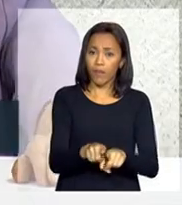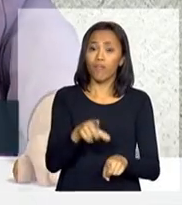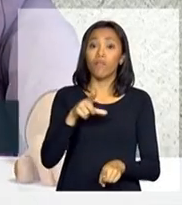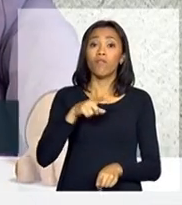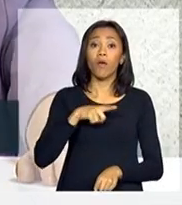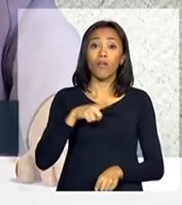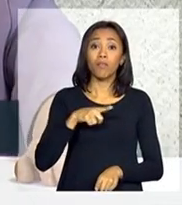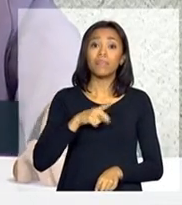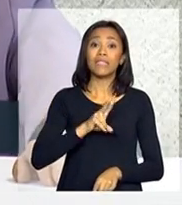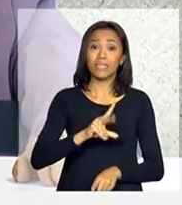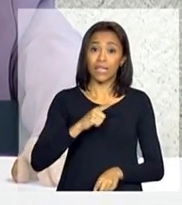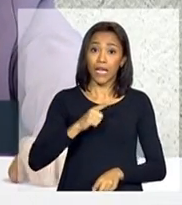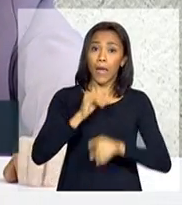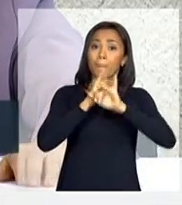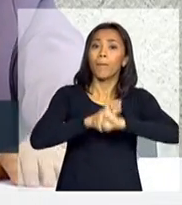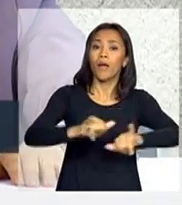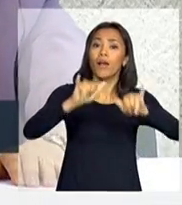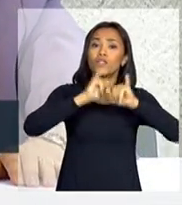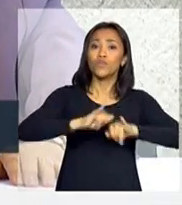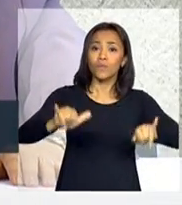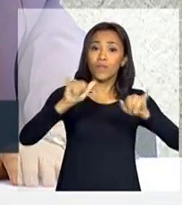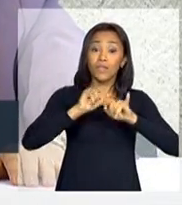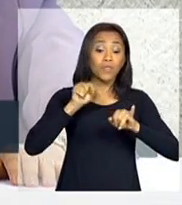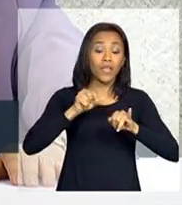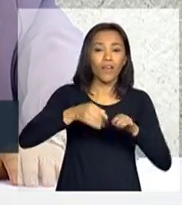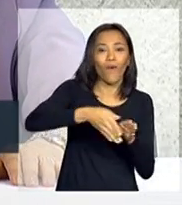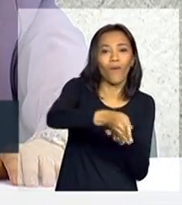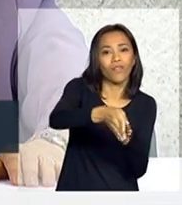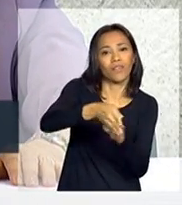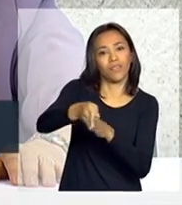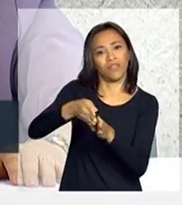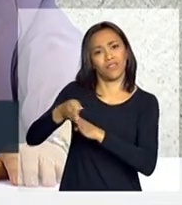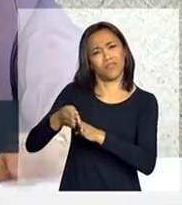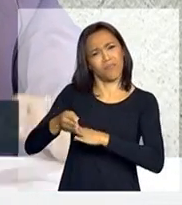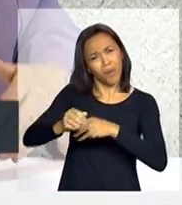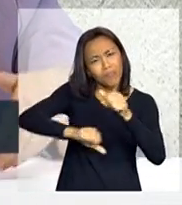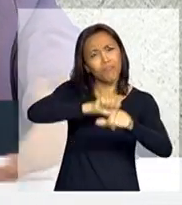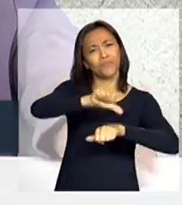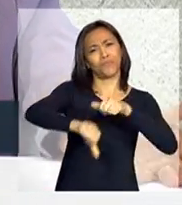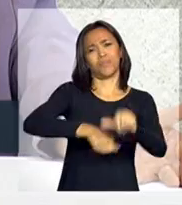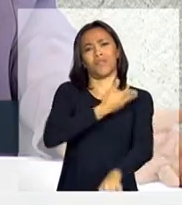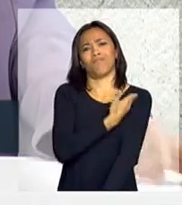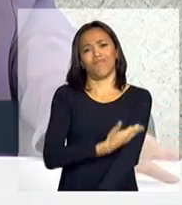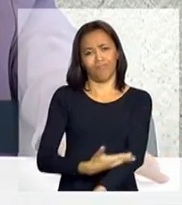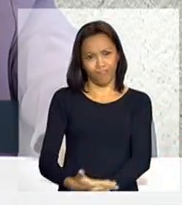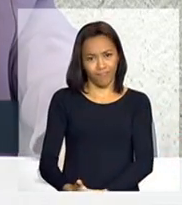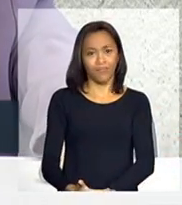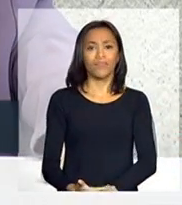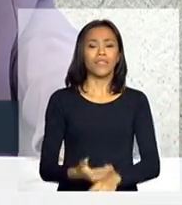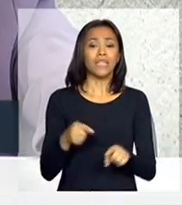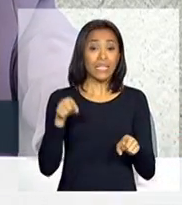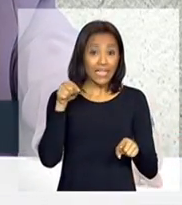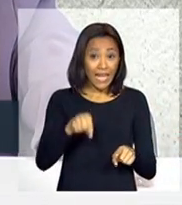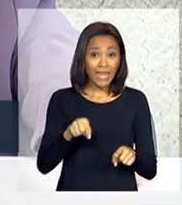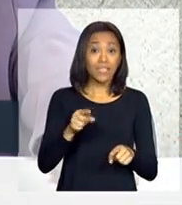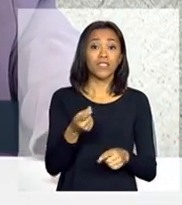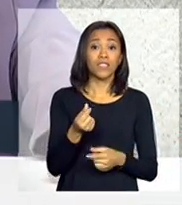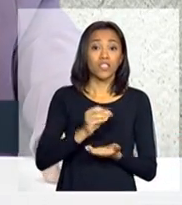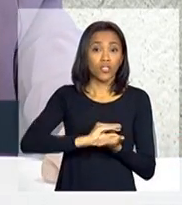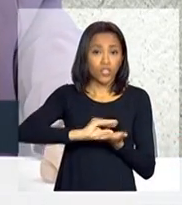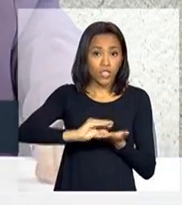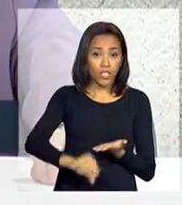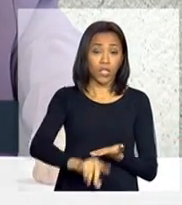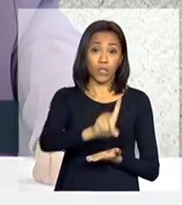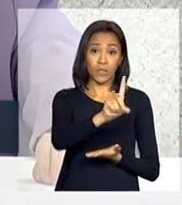campanhas de caráter educativo e de mudança de comportamento. E, para essas campanhas, nós investiremos 100 milhões